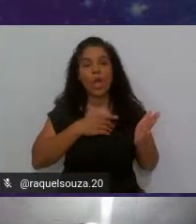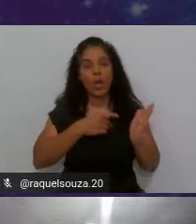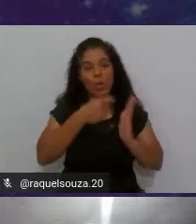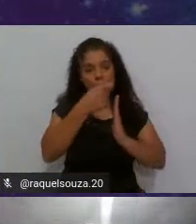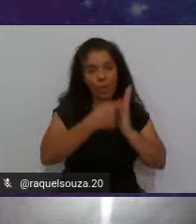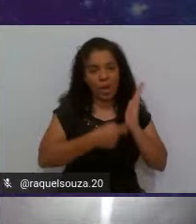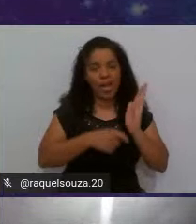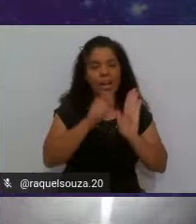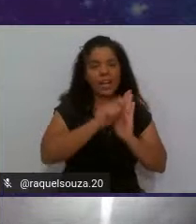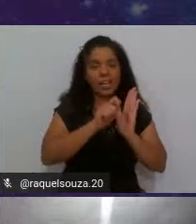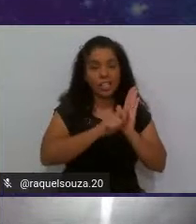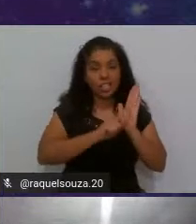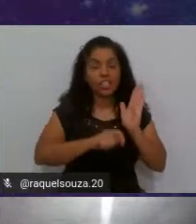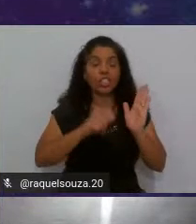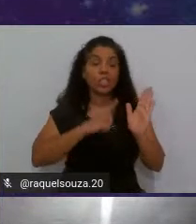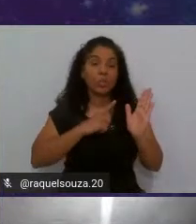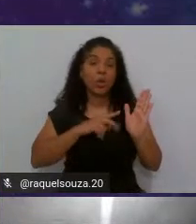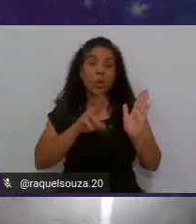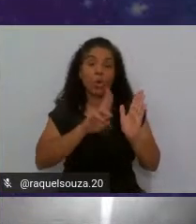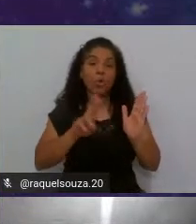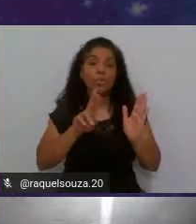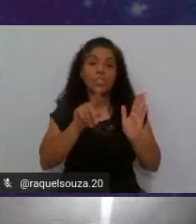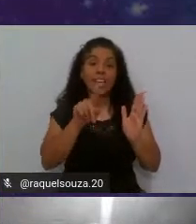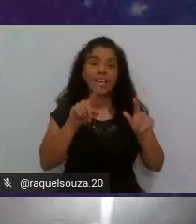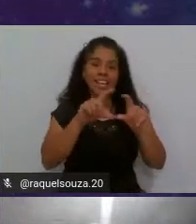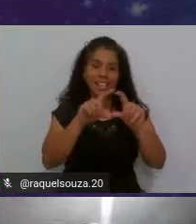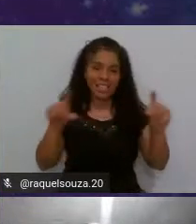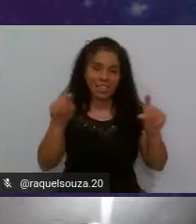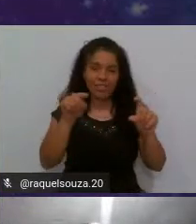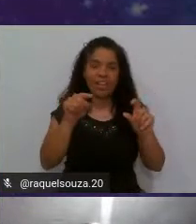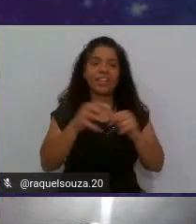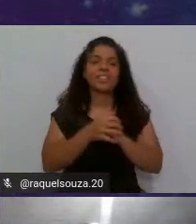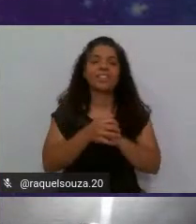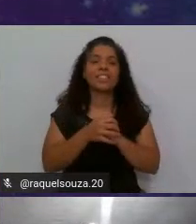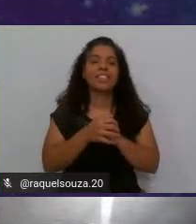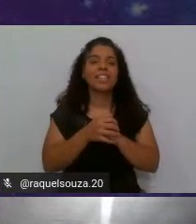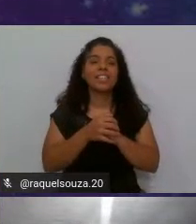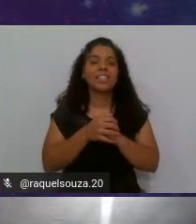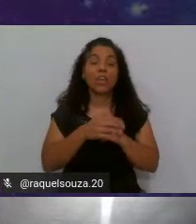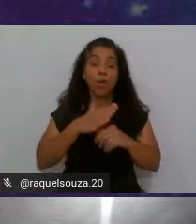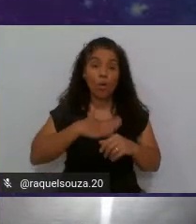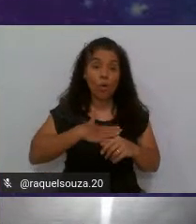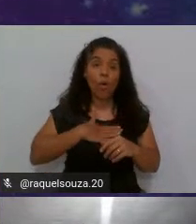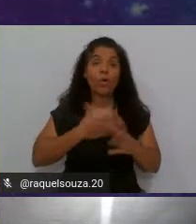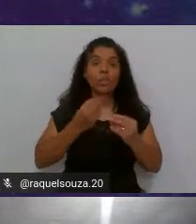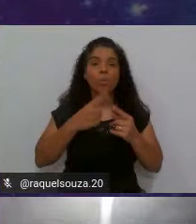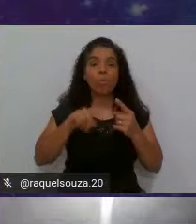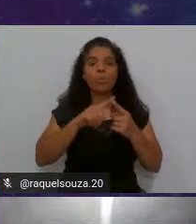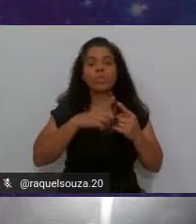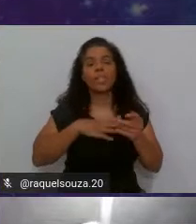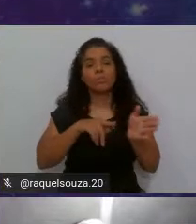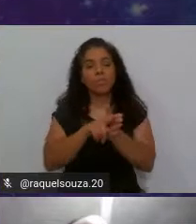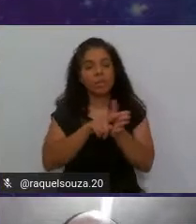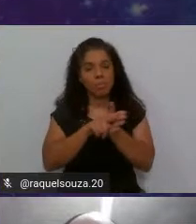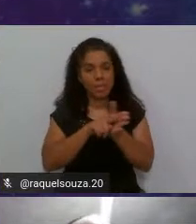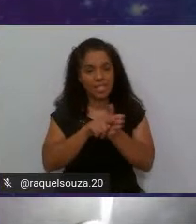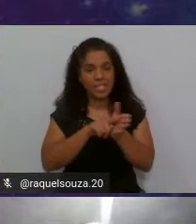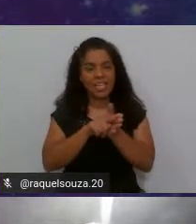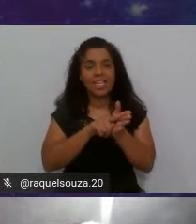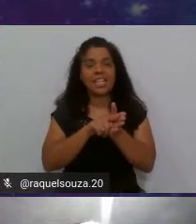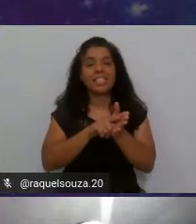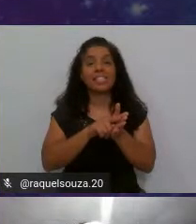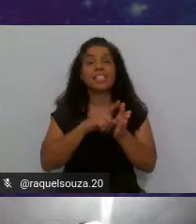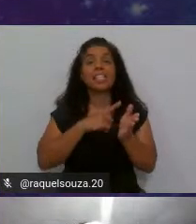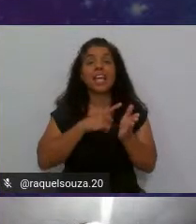tem eu usei essa frase que é uma frase que que eu gosto muito nas minhas pesquisas quando eu estava